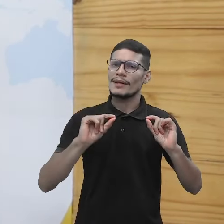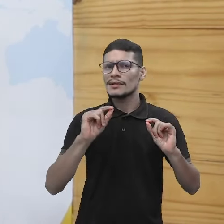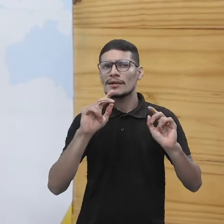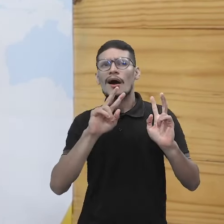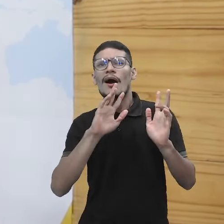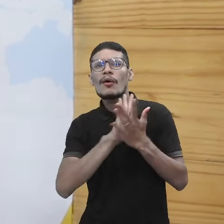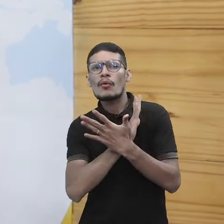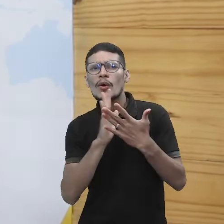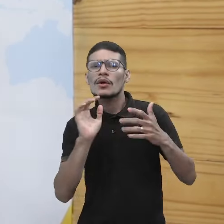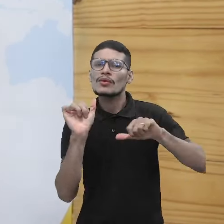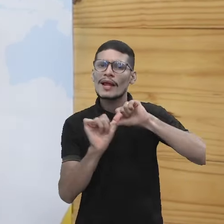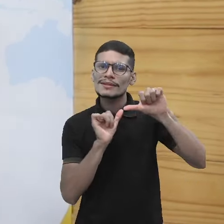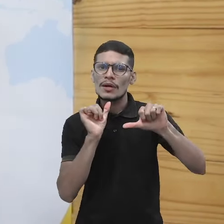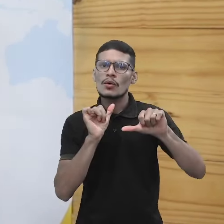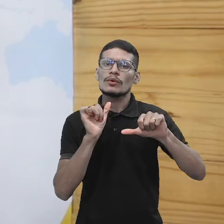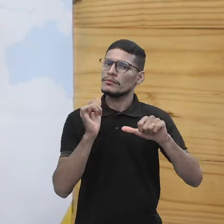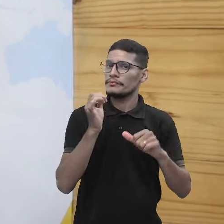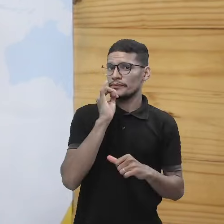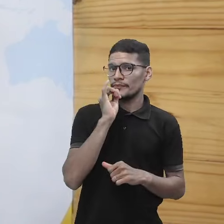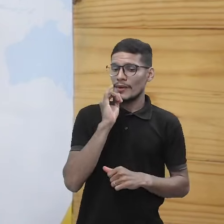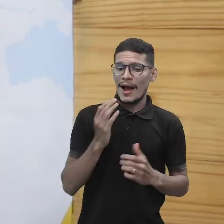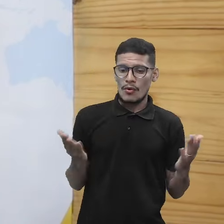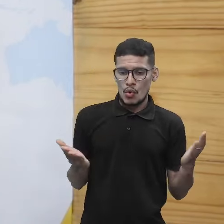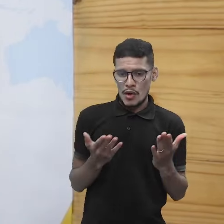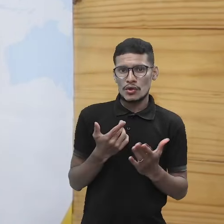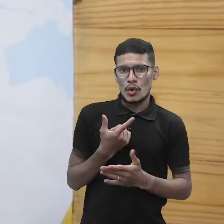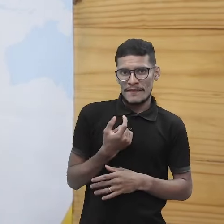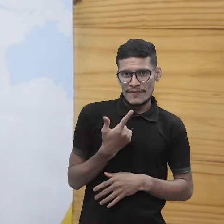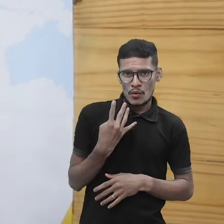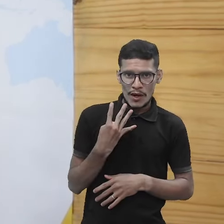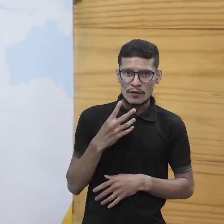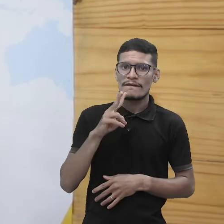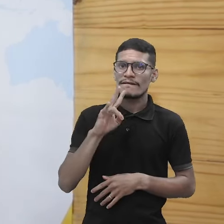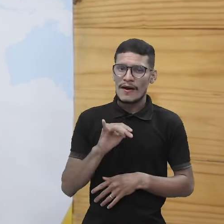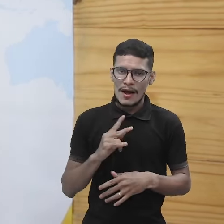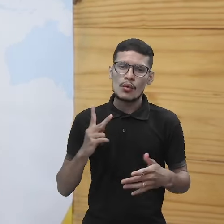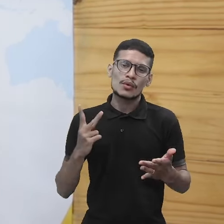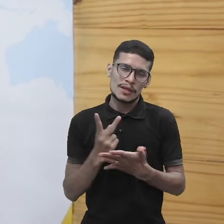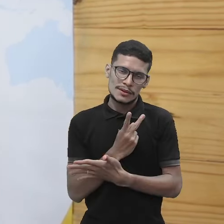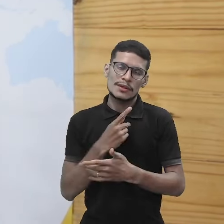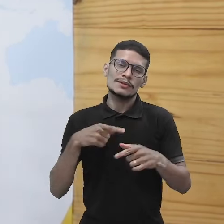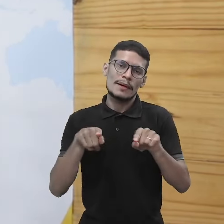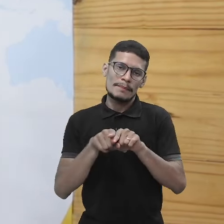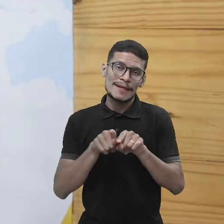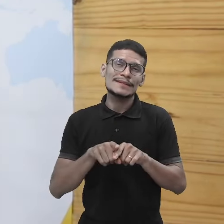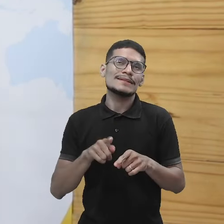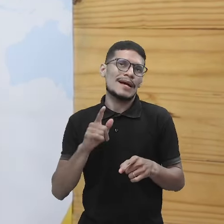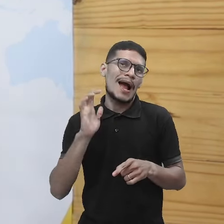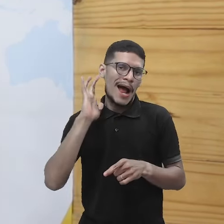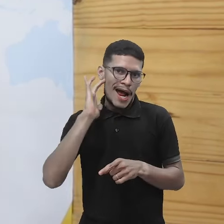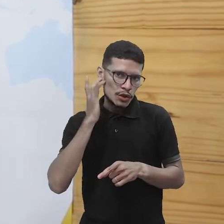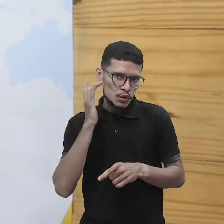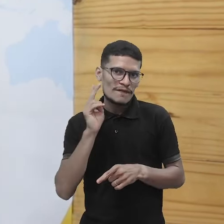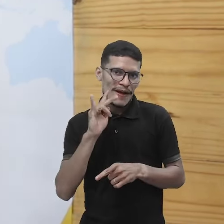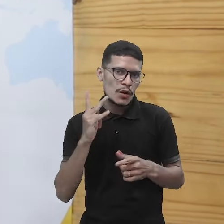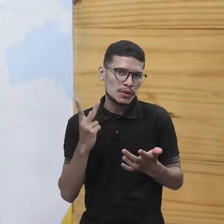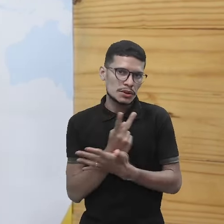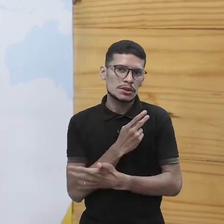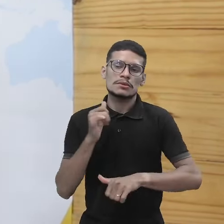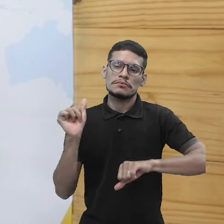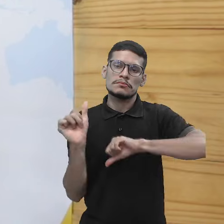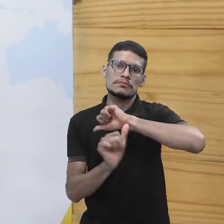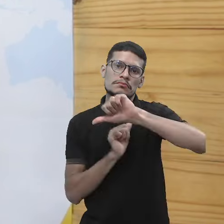outras alterações. Então, quer dizer o quê? Que ainda dentro desse ano de 2024, é bastante provável que vá sair uma nova